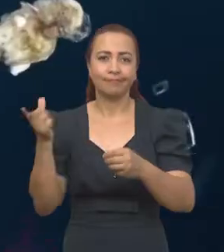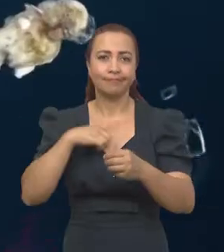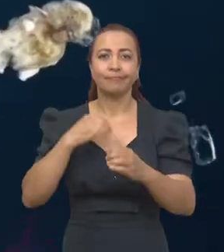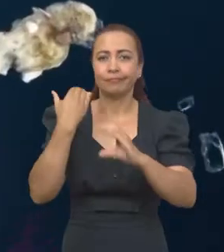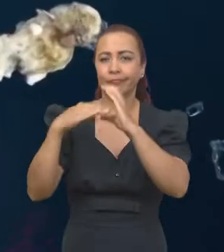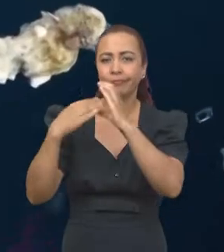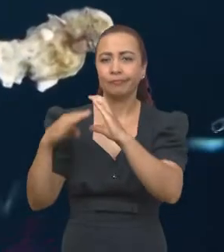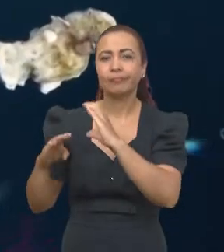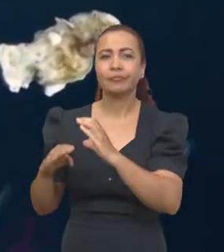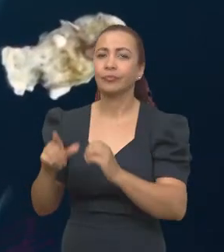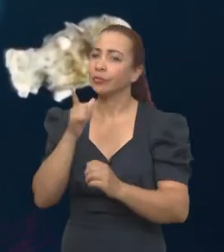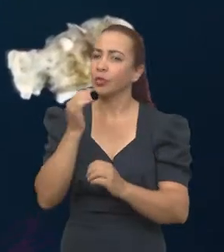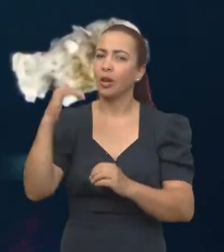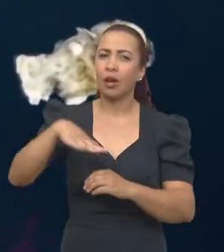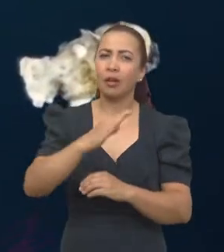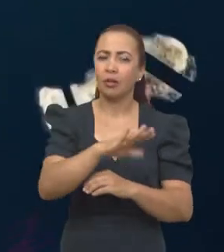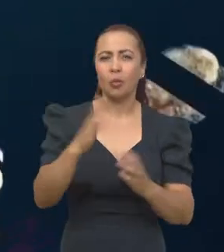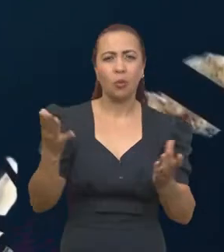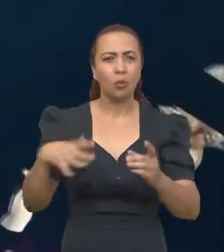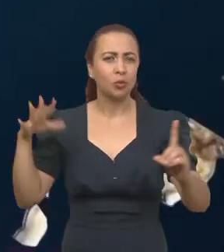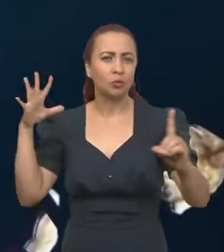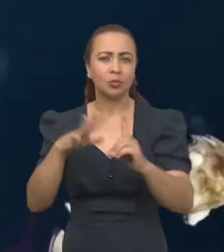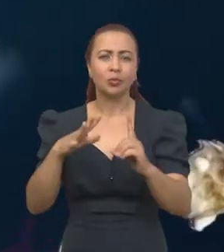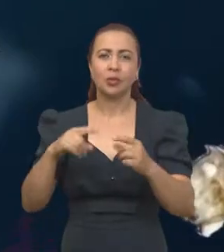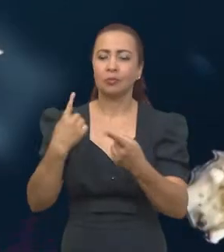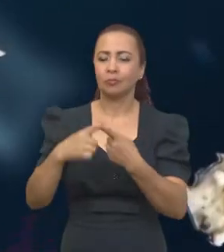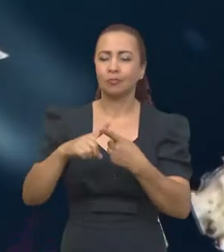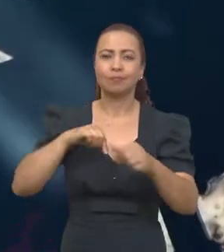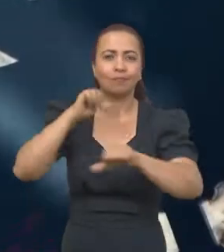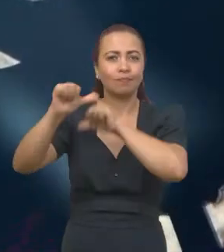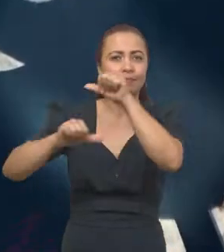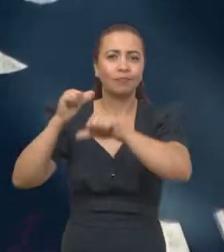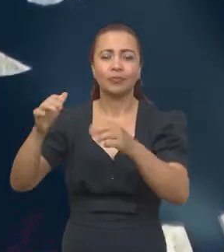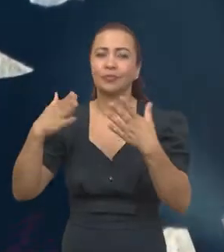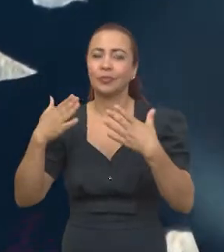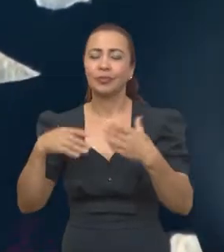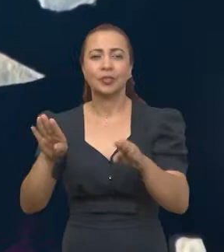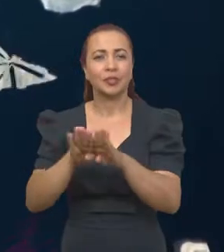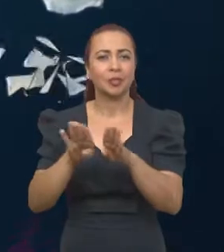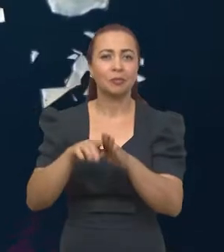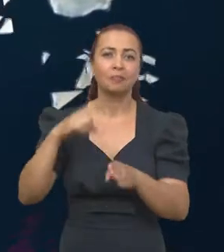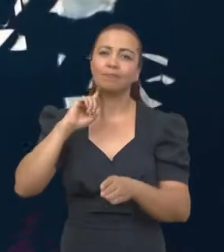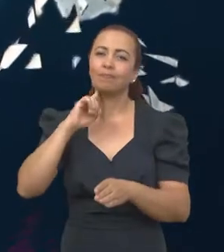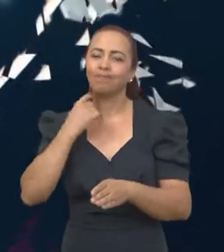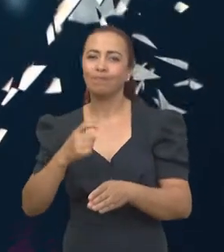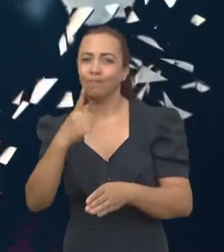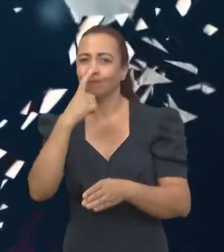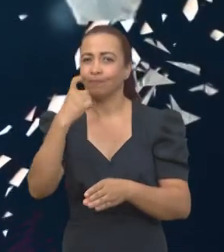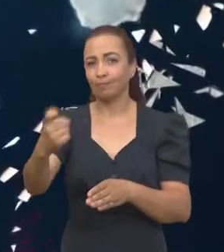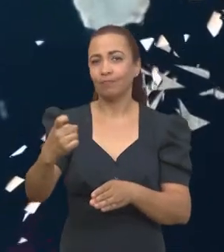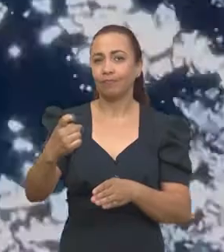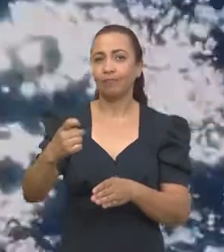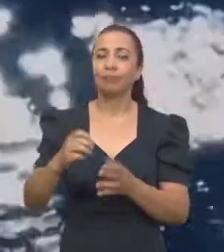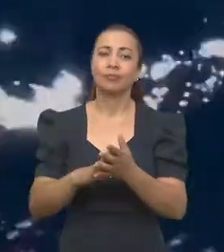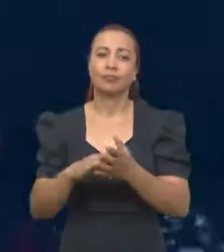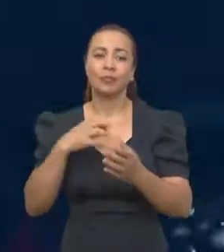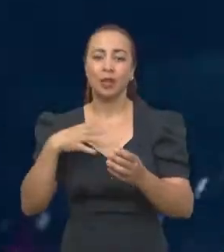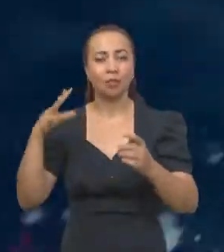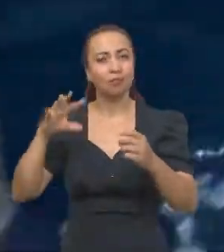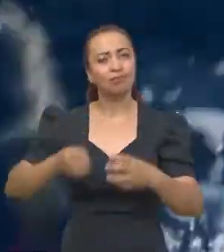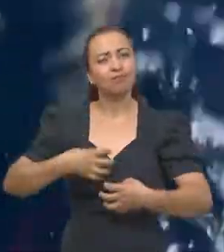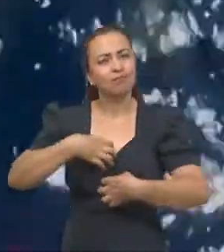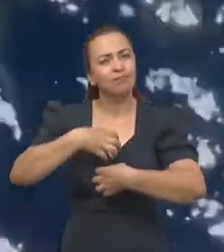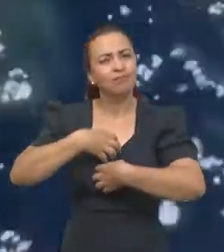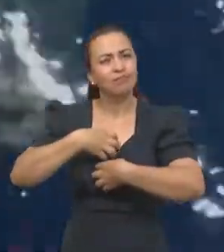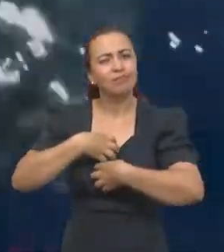mensagem dos oceanos hoje impactados pela mudança climática, impactados pela poluição plástica, e tentamos sensibilizar a